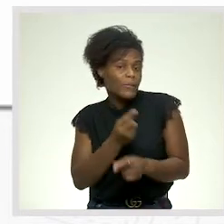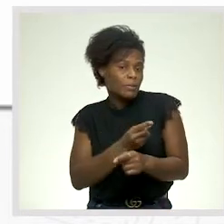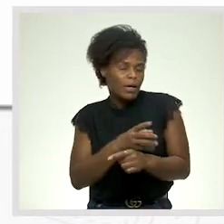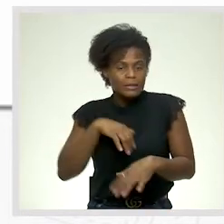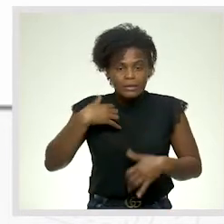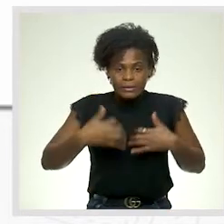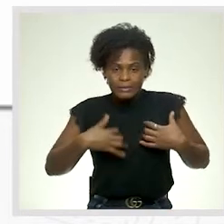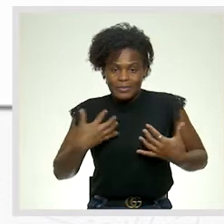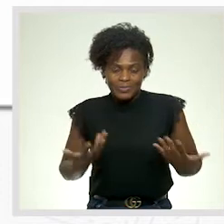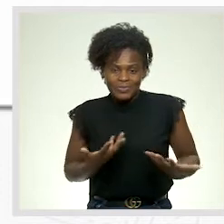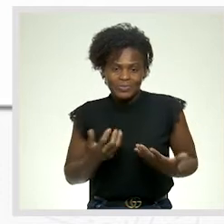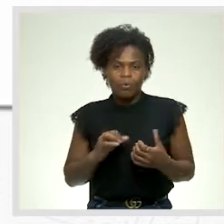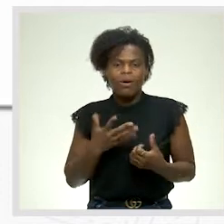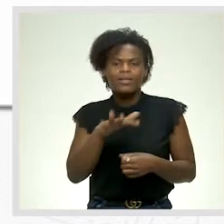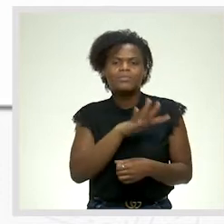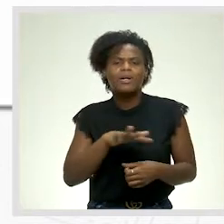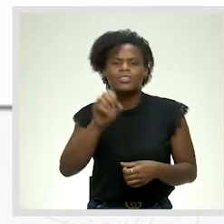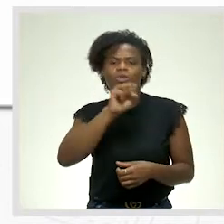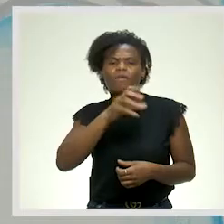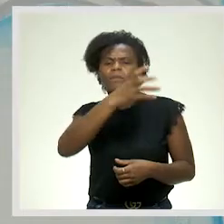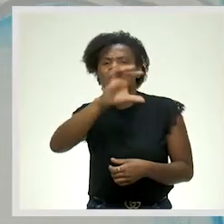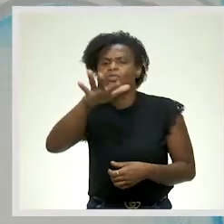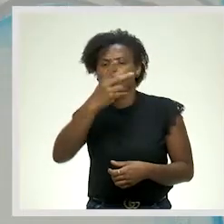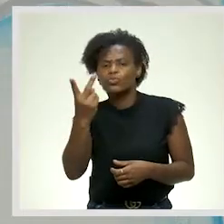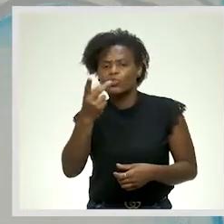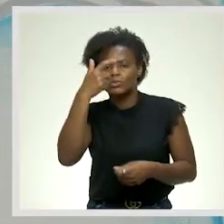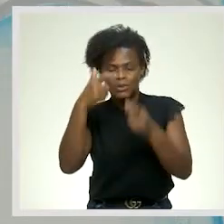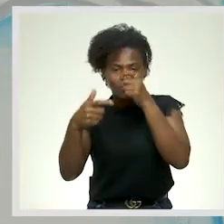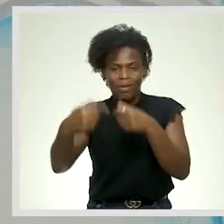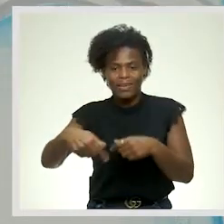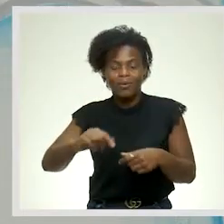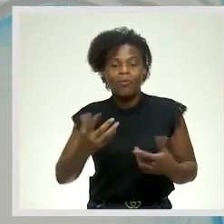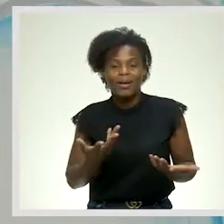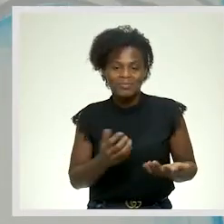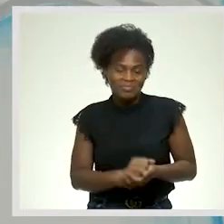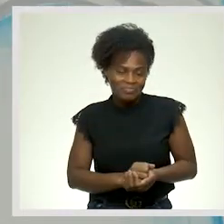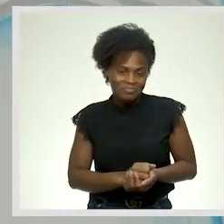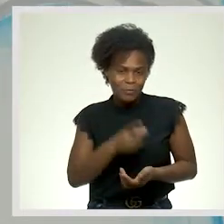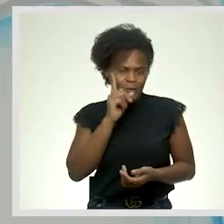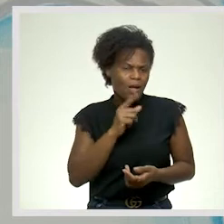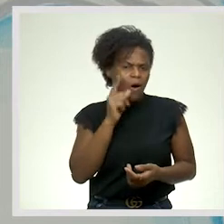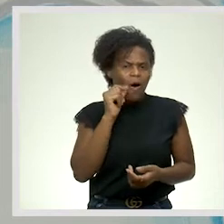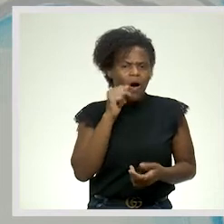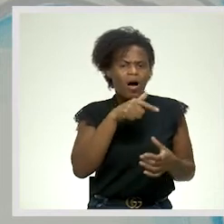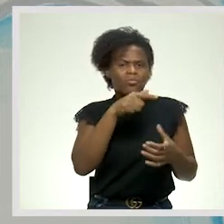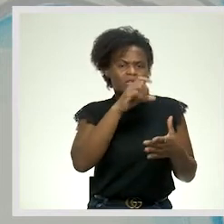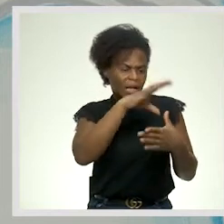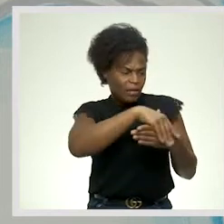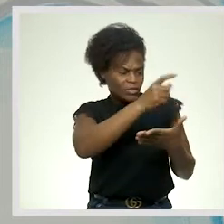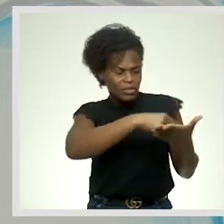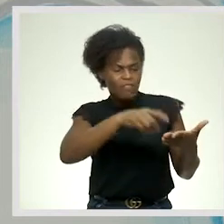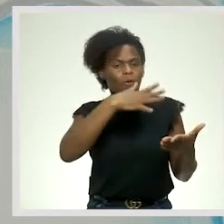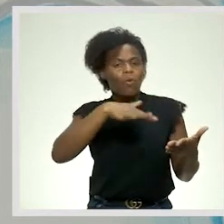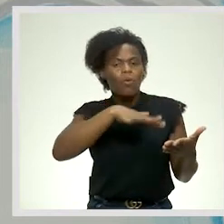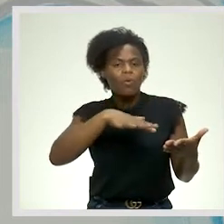ansiedade. Em que espaços geográficos se encontra esse autor anónimo? Será que é possível